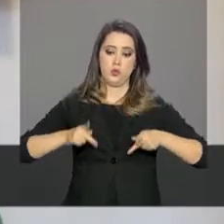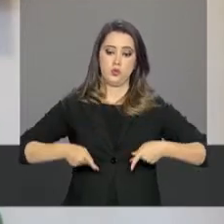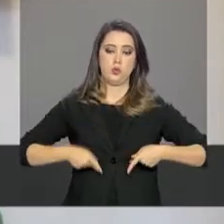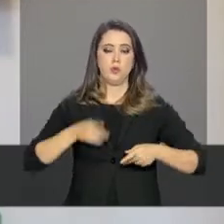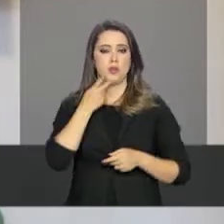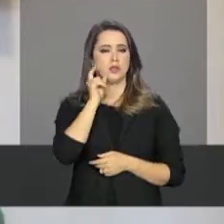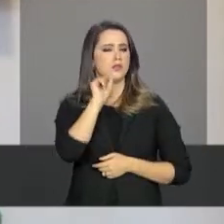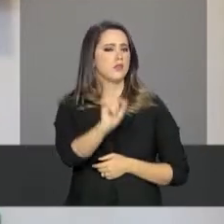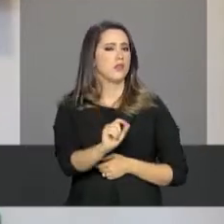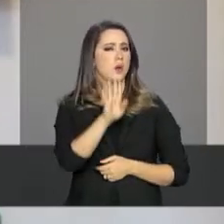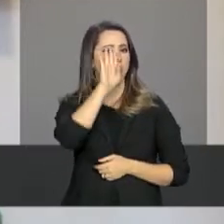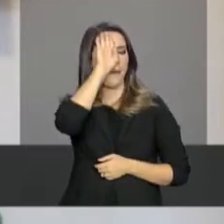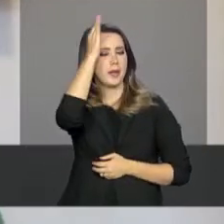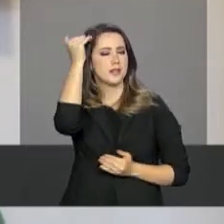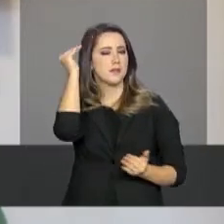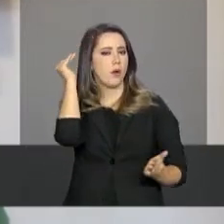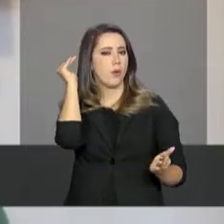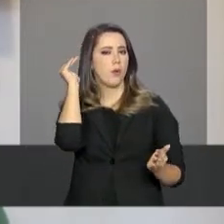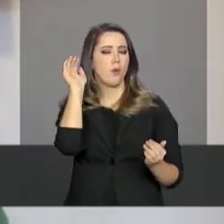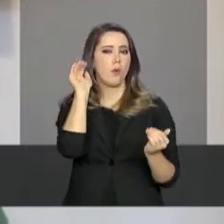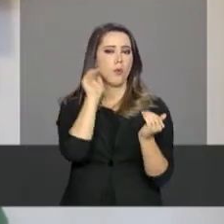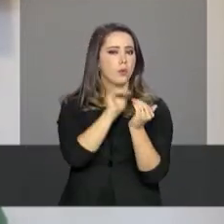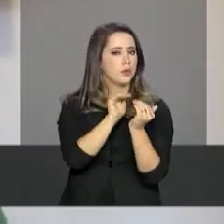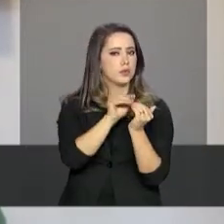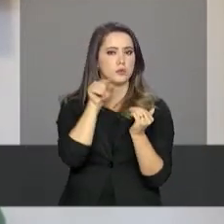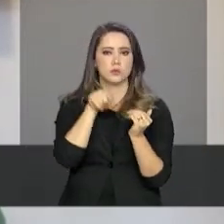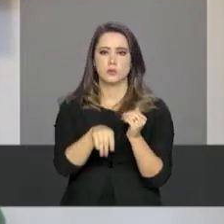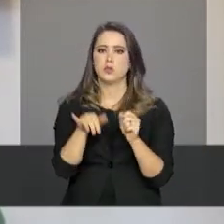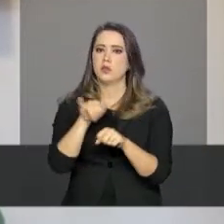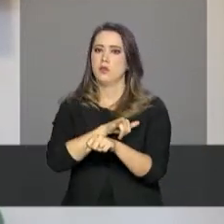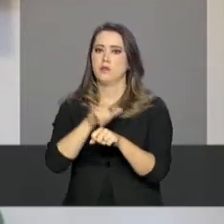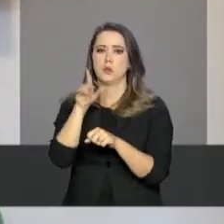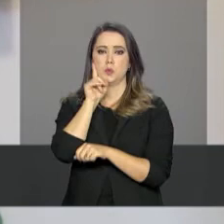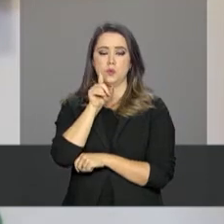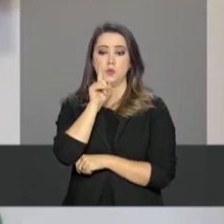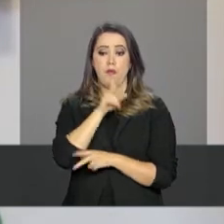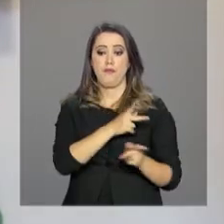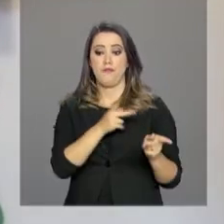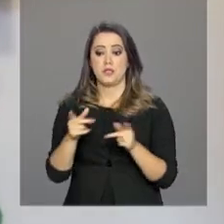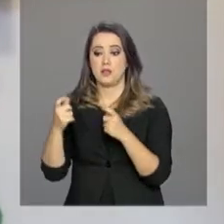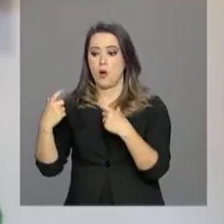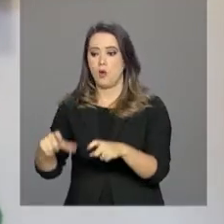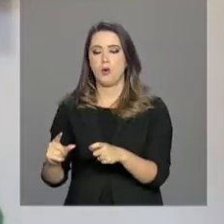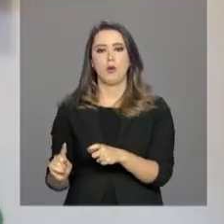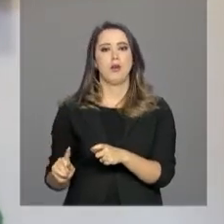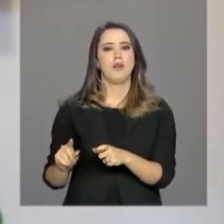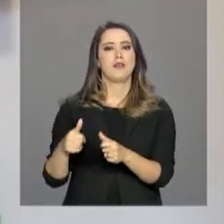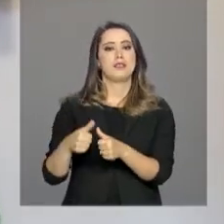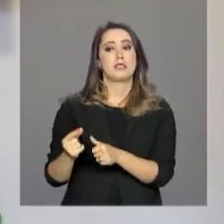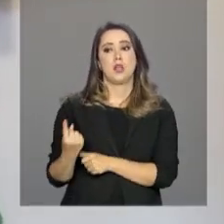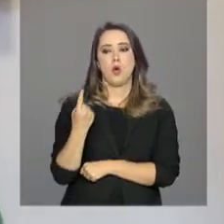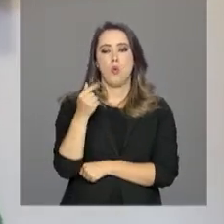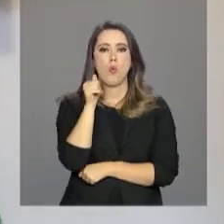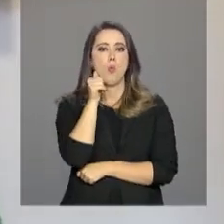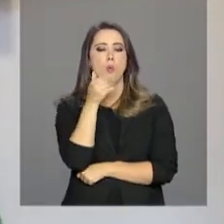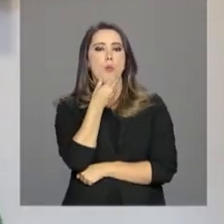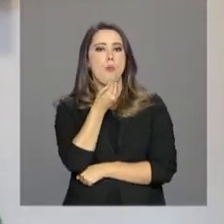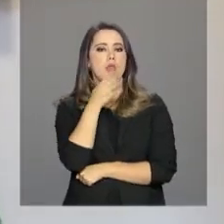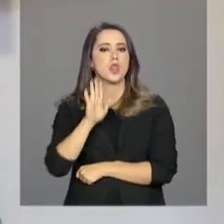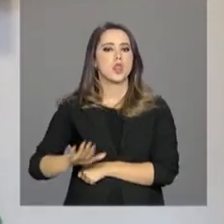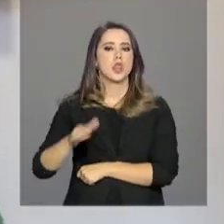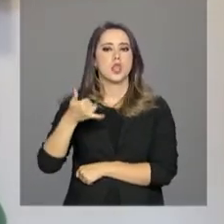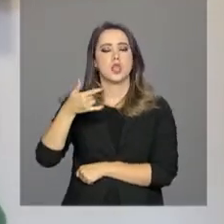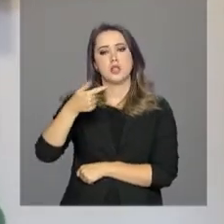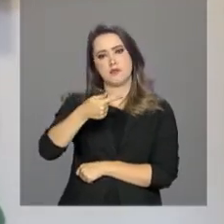explicou que o principal compromisso dele aqui em Nova Iorque era justamente visitar esse abrigo onde estava esse menino brasileiro de